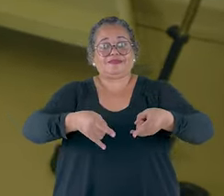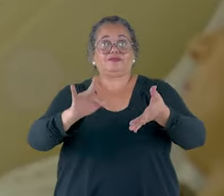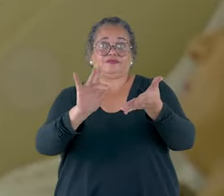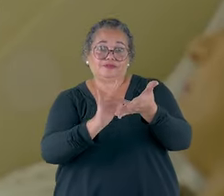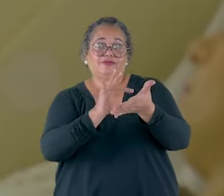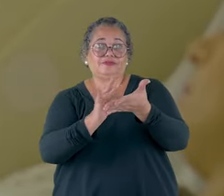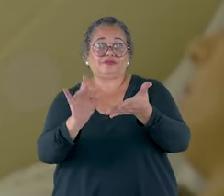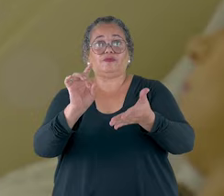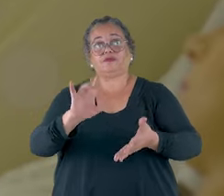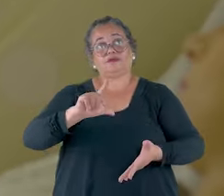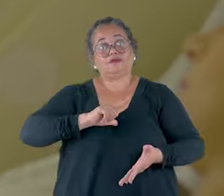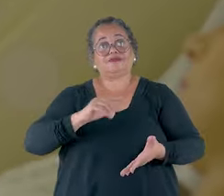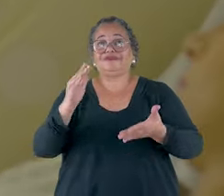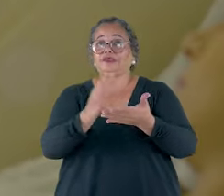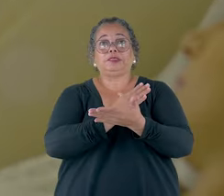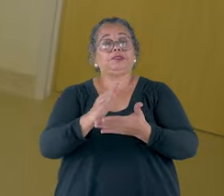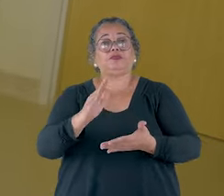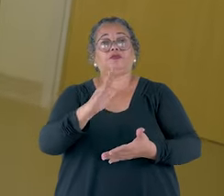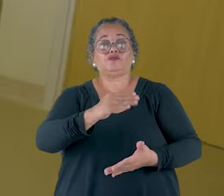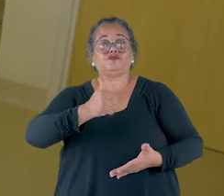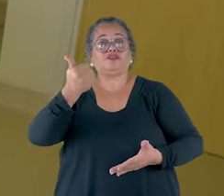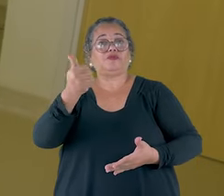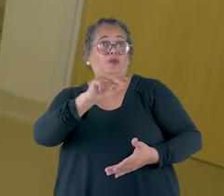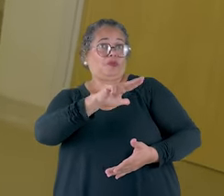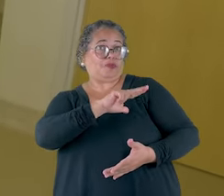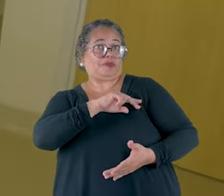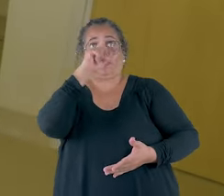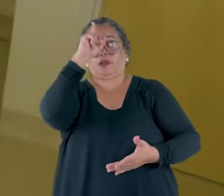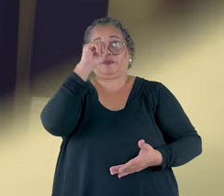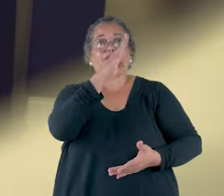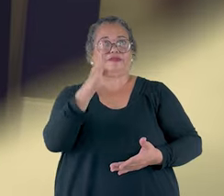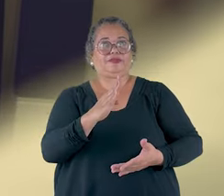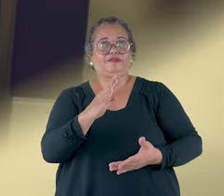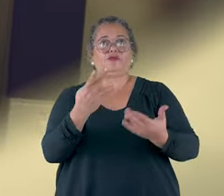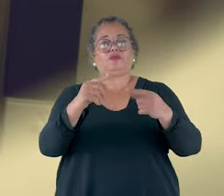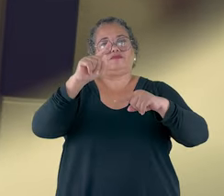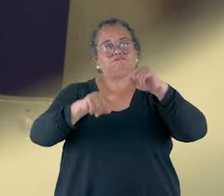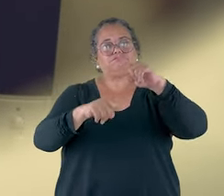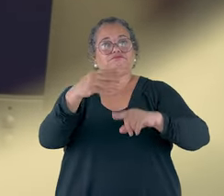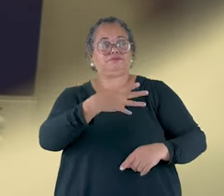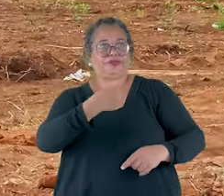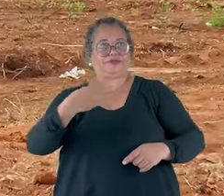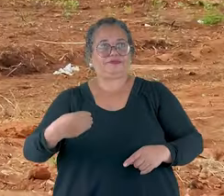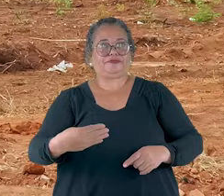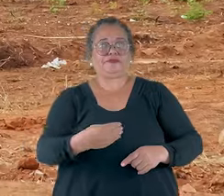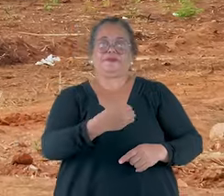eletrônicas, encontradas nos melhores hospitais privados do país, assim como os equipamentos de imagem.